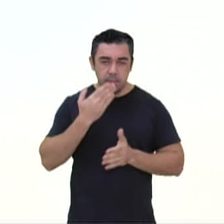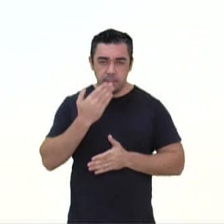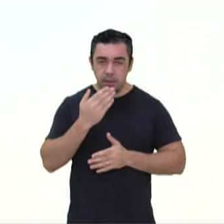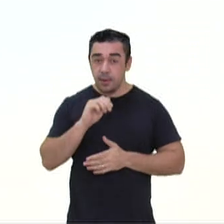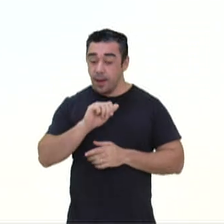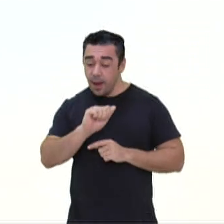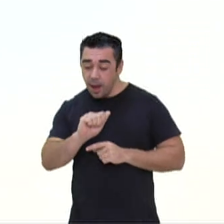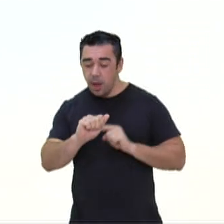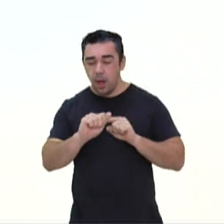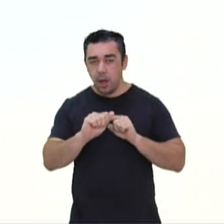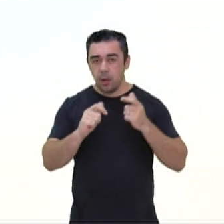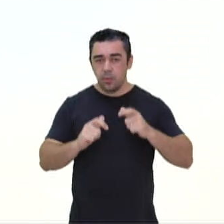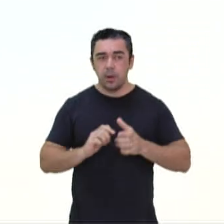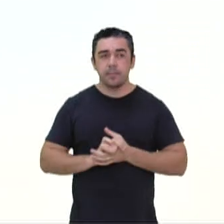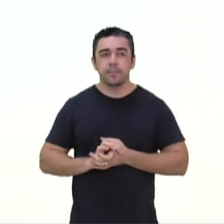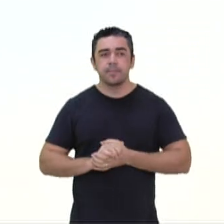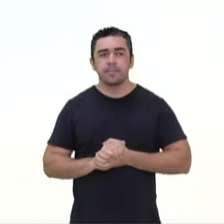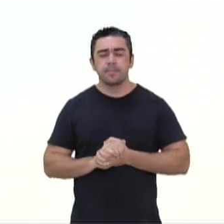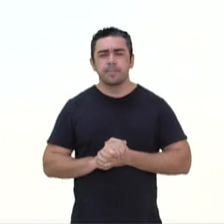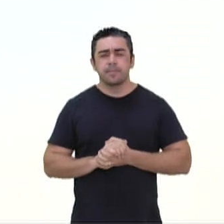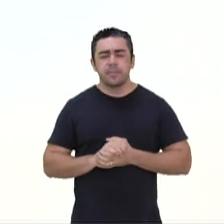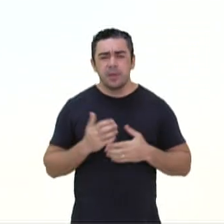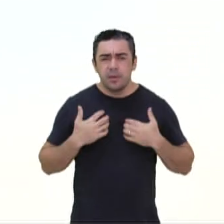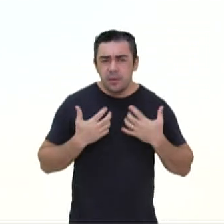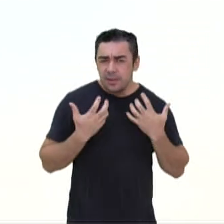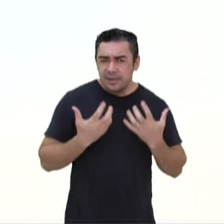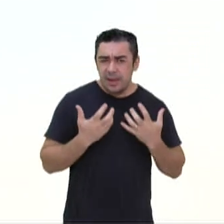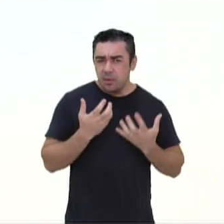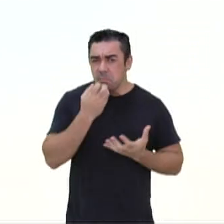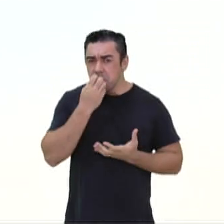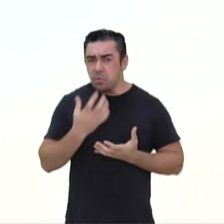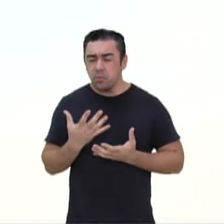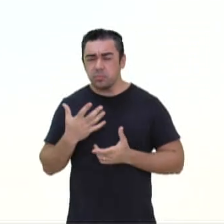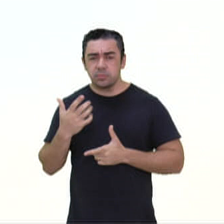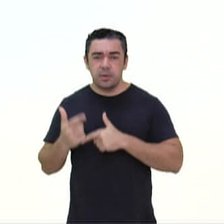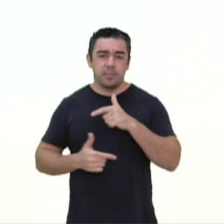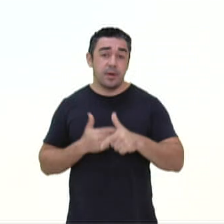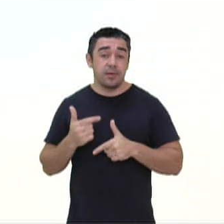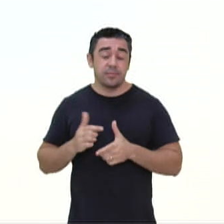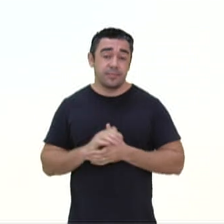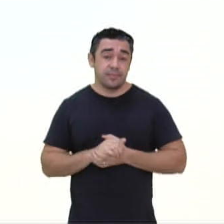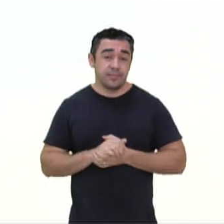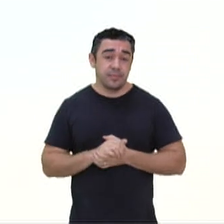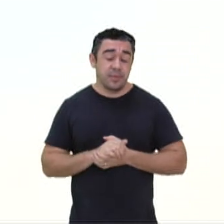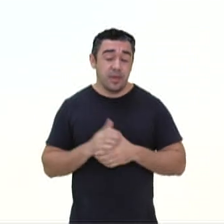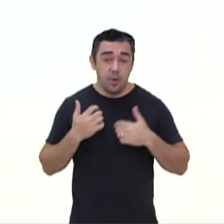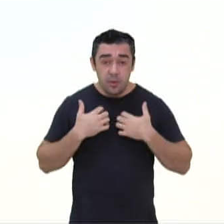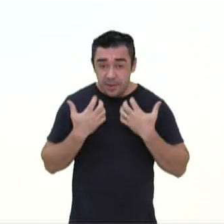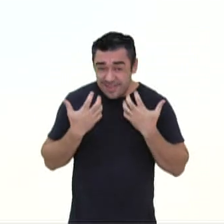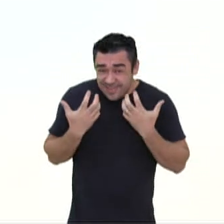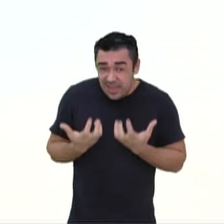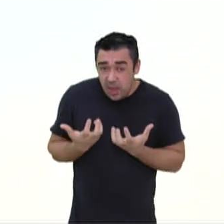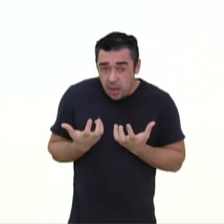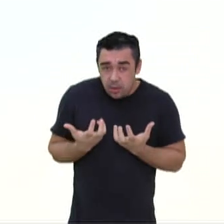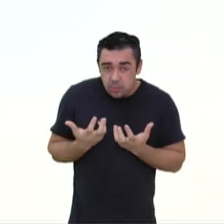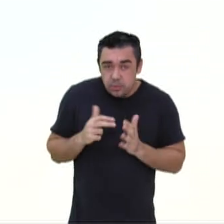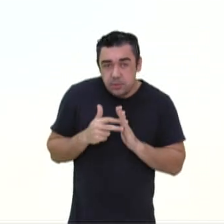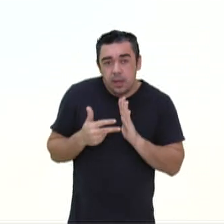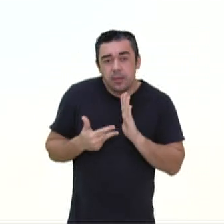a preposição. Corretíssima. Aspiro um bom emprego. No sentido de desejar.